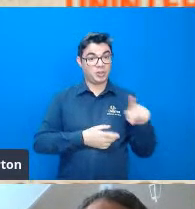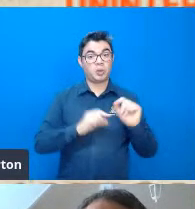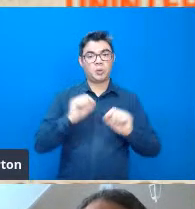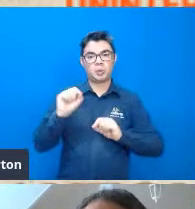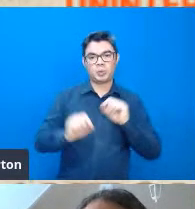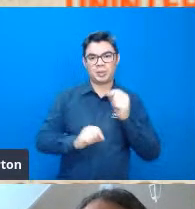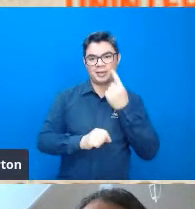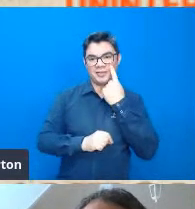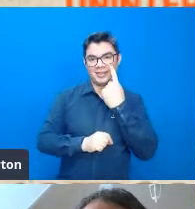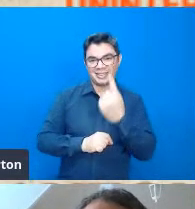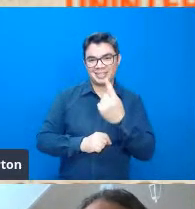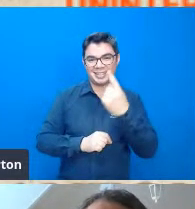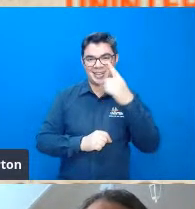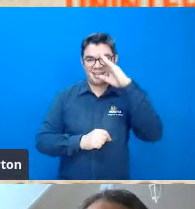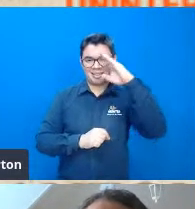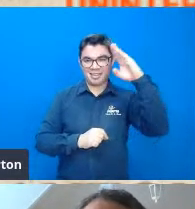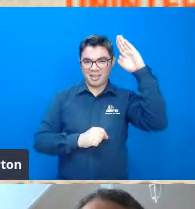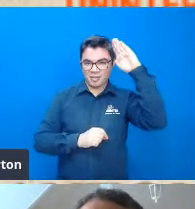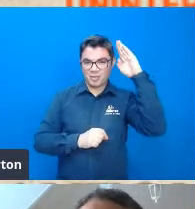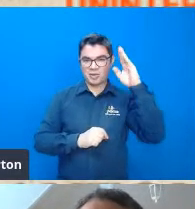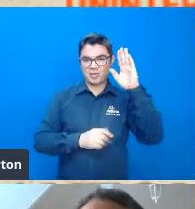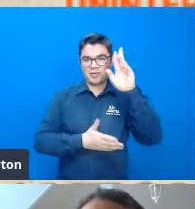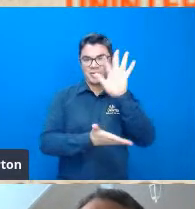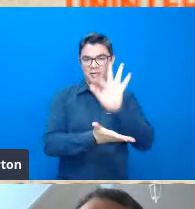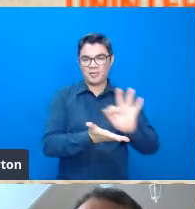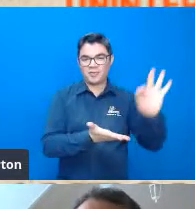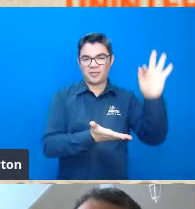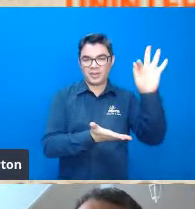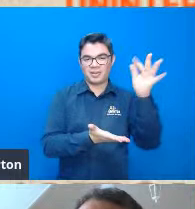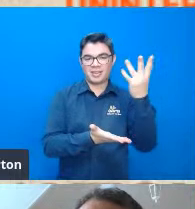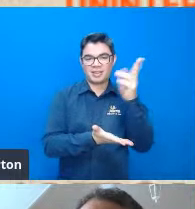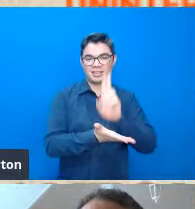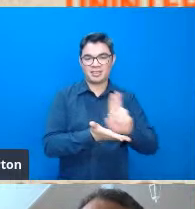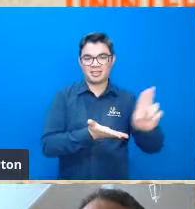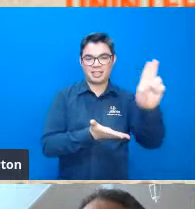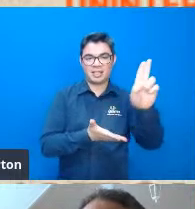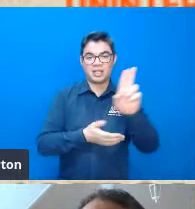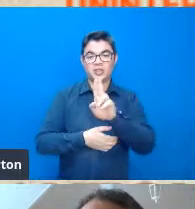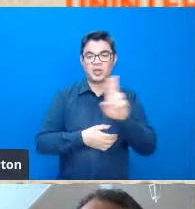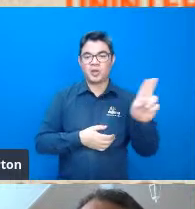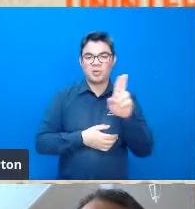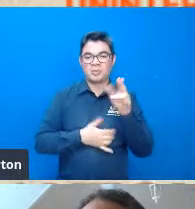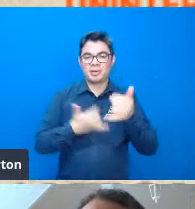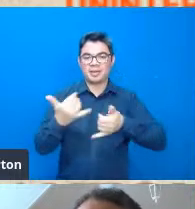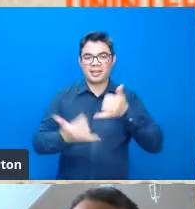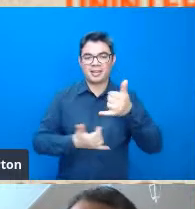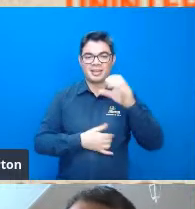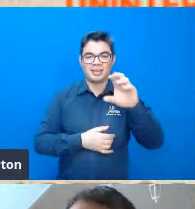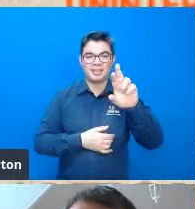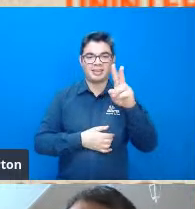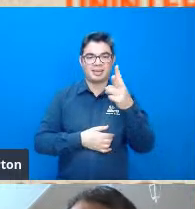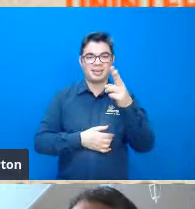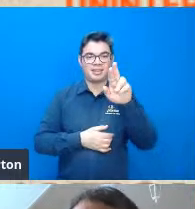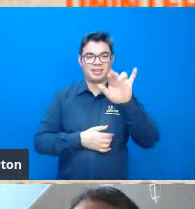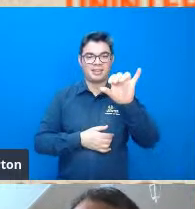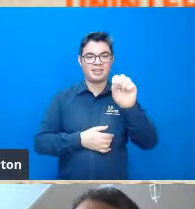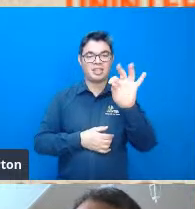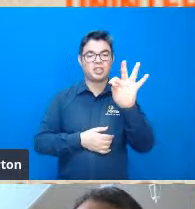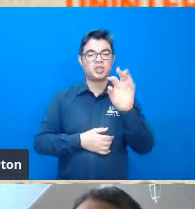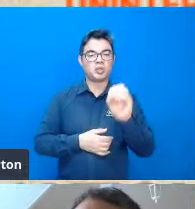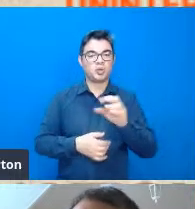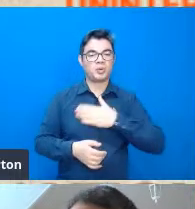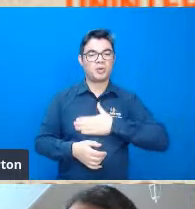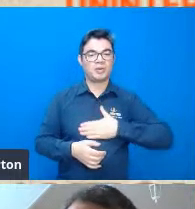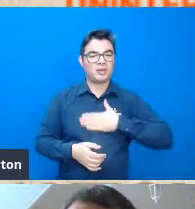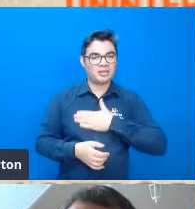do mundo acadêmico era chamado também de Cristo né pelos colegas mais próximos uma abreviação carinhosa usual